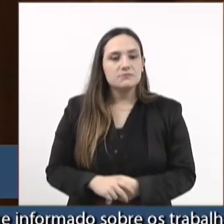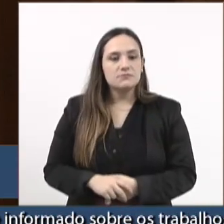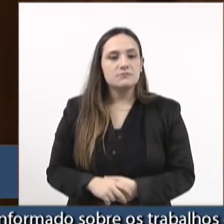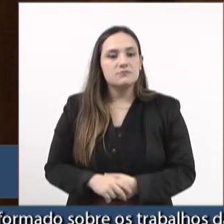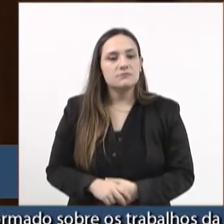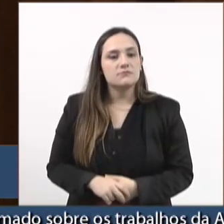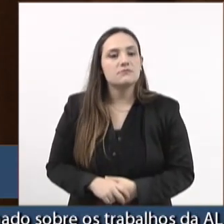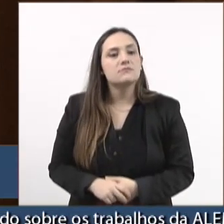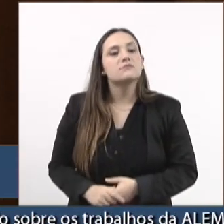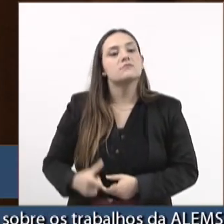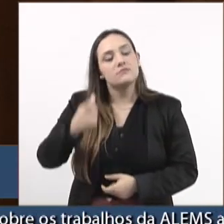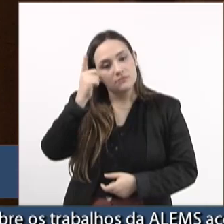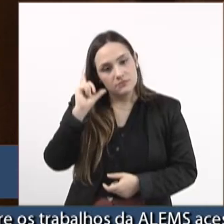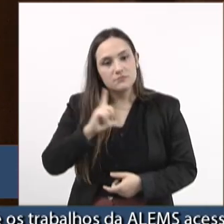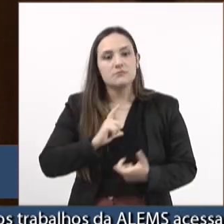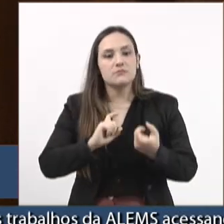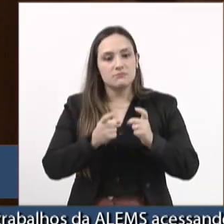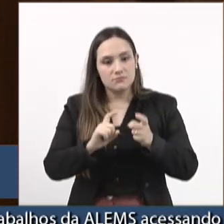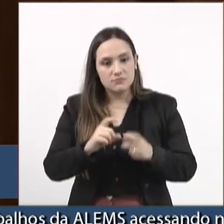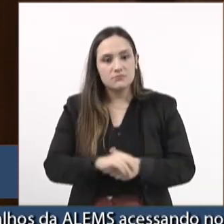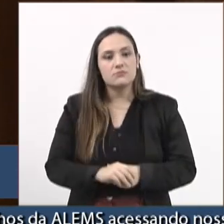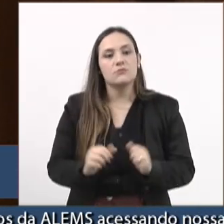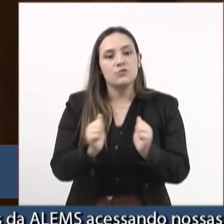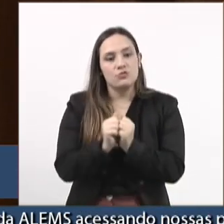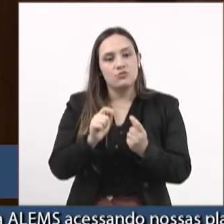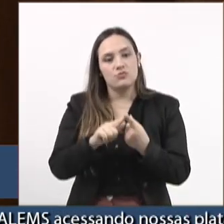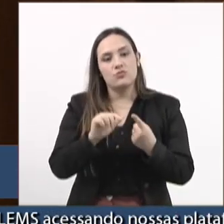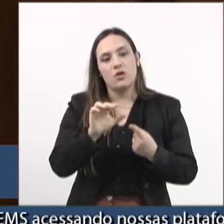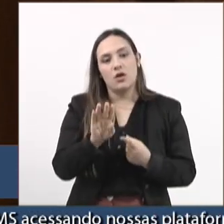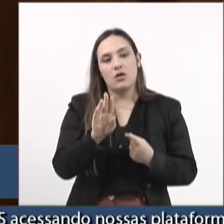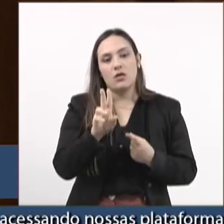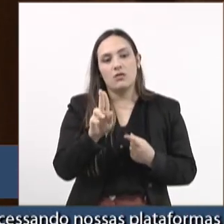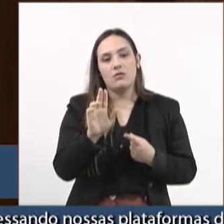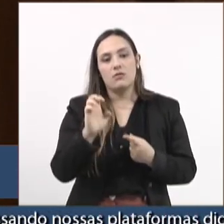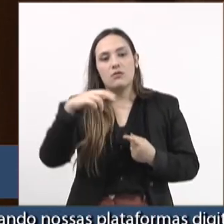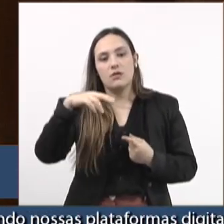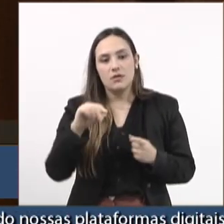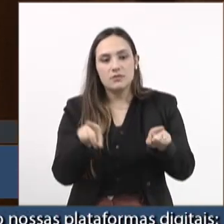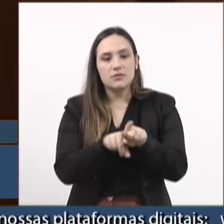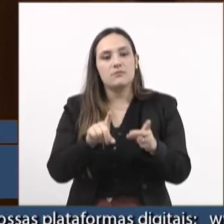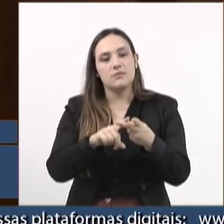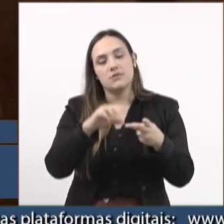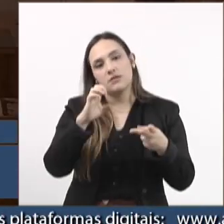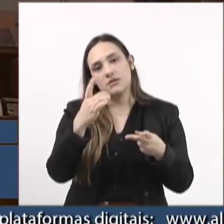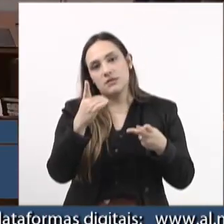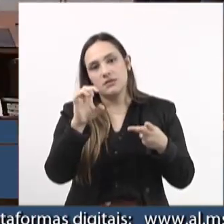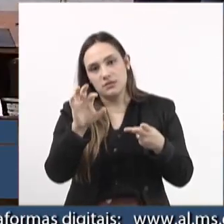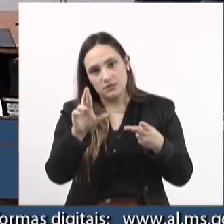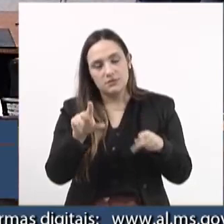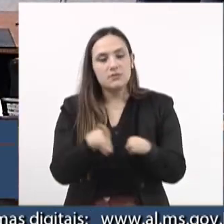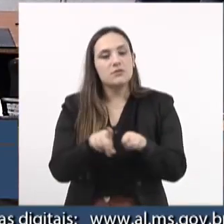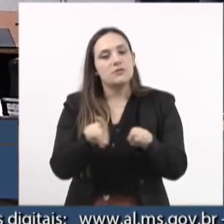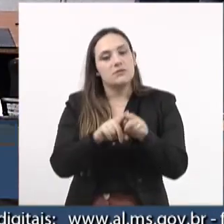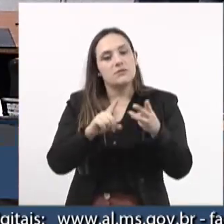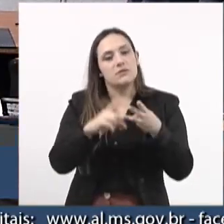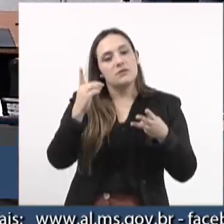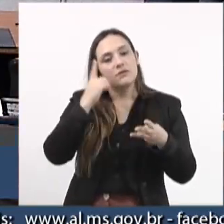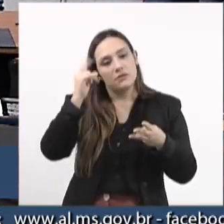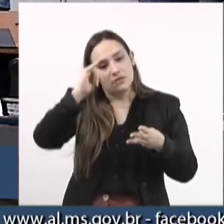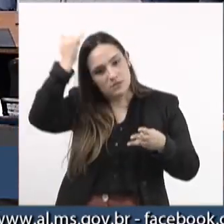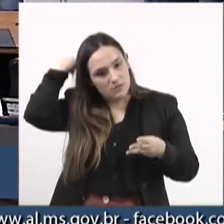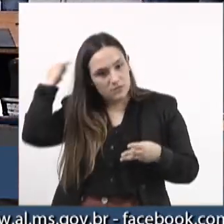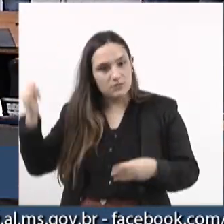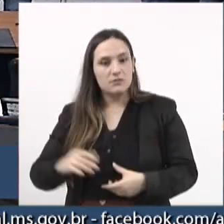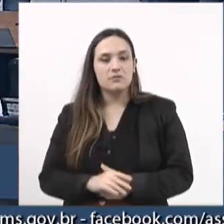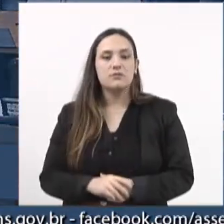ontem nós tivemos aquela reunião, Bueno estava presente, o Éder também estava presente, e o deputado Júnior